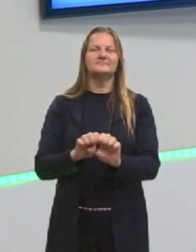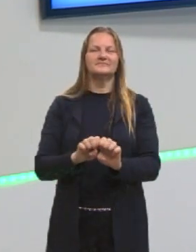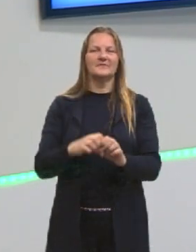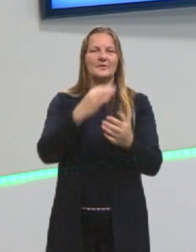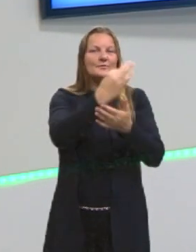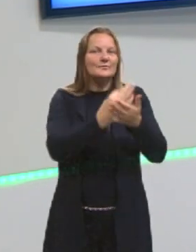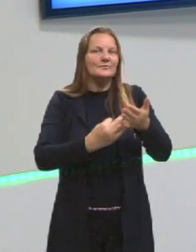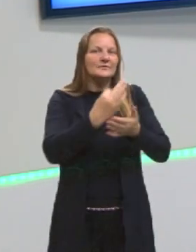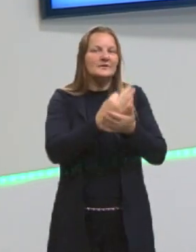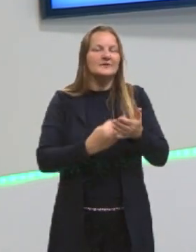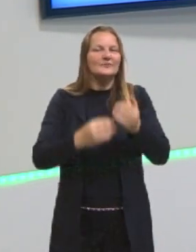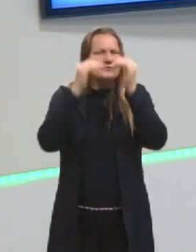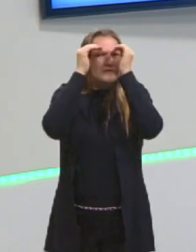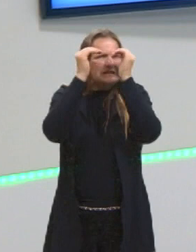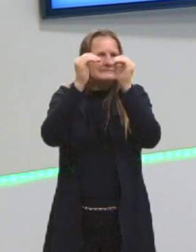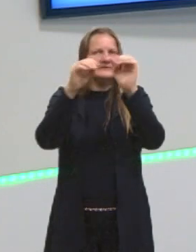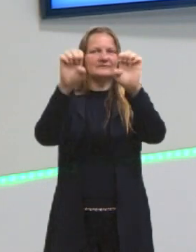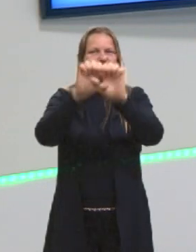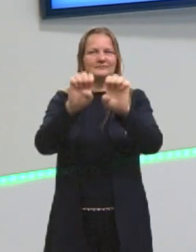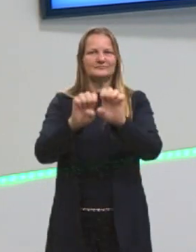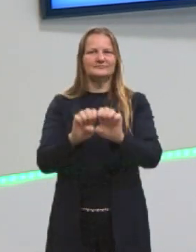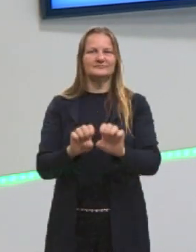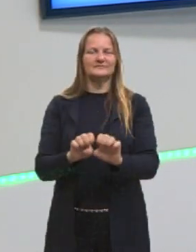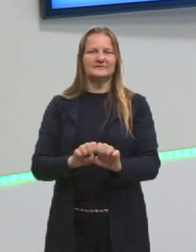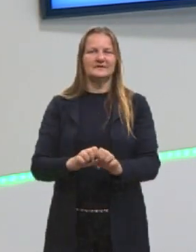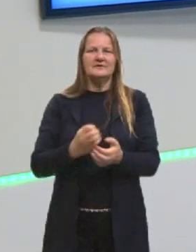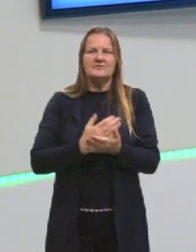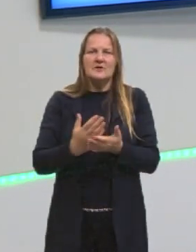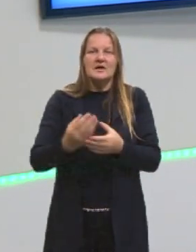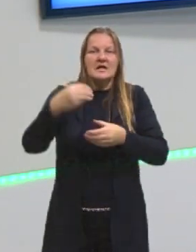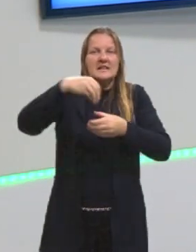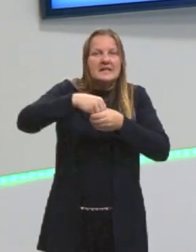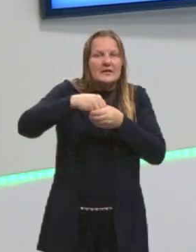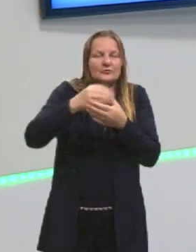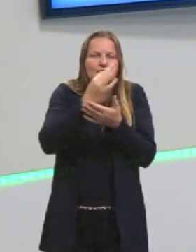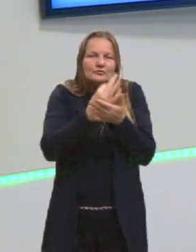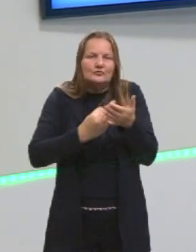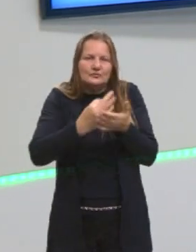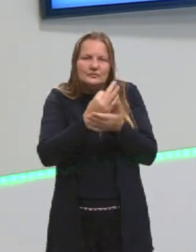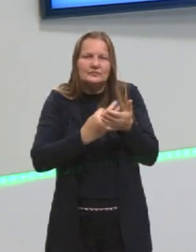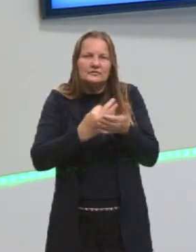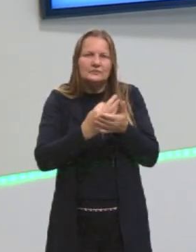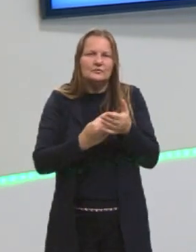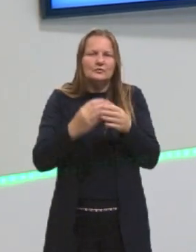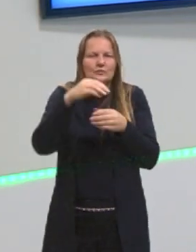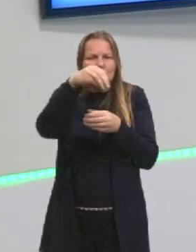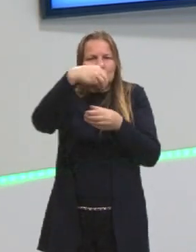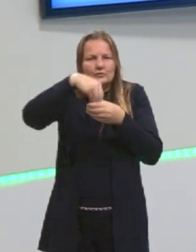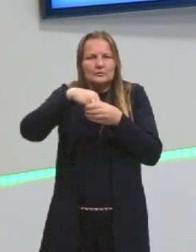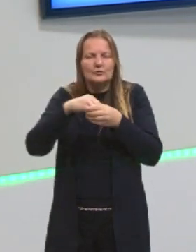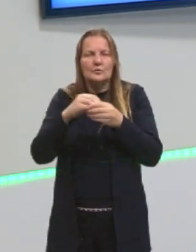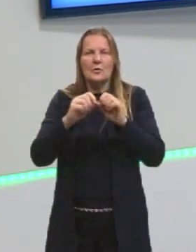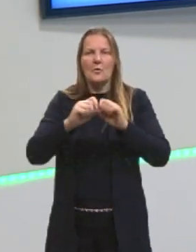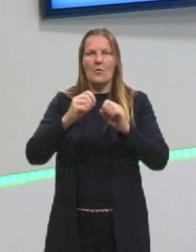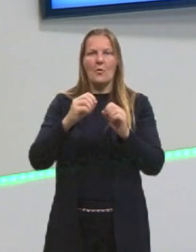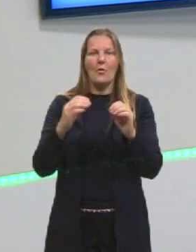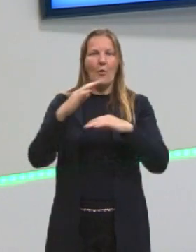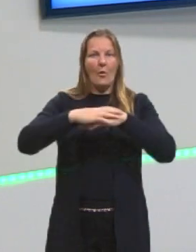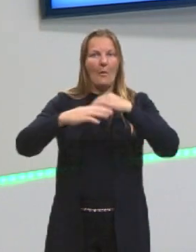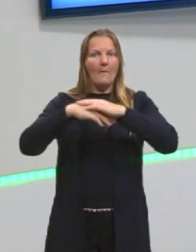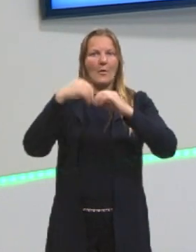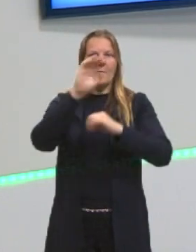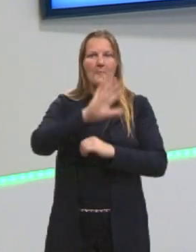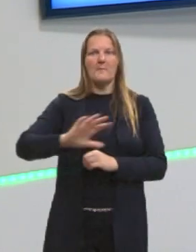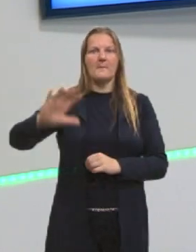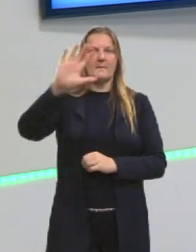seja respeitada essa estrutura, a parte interna desse texto, o microtexto que faz o macrotexto, precisa estar